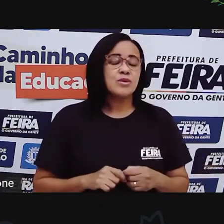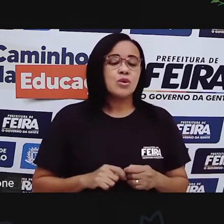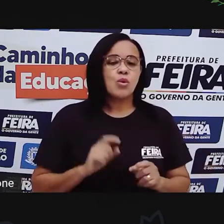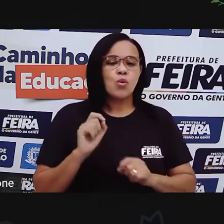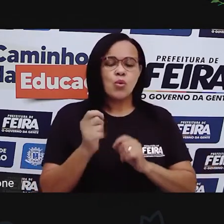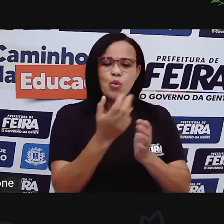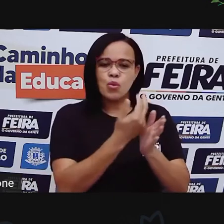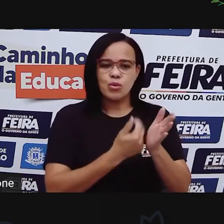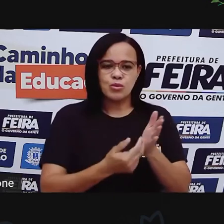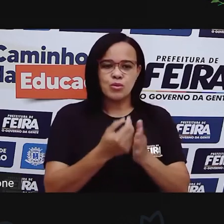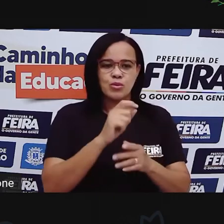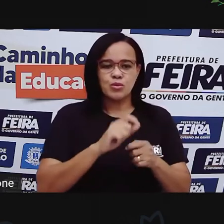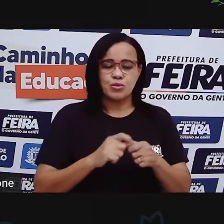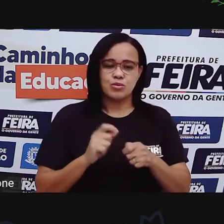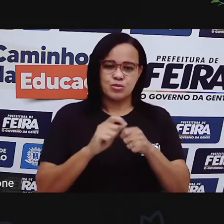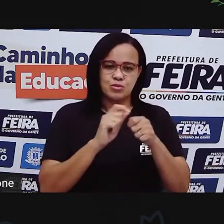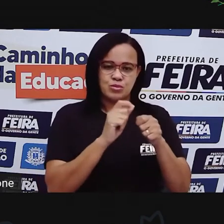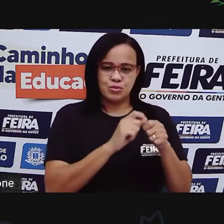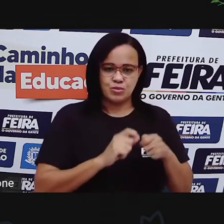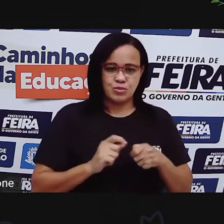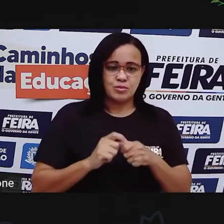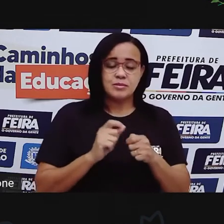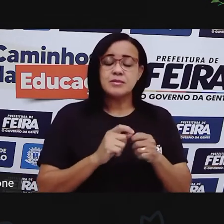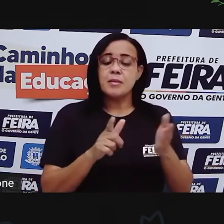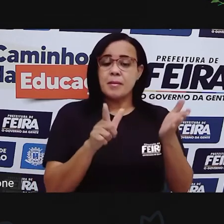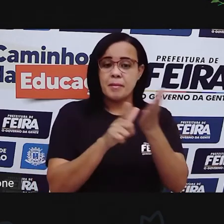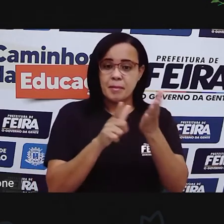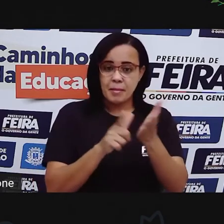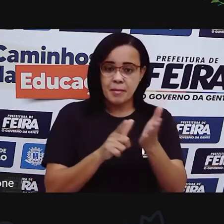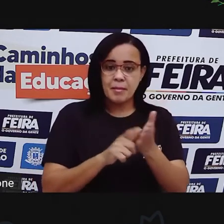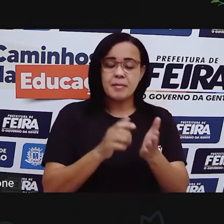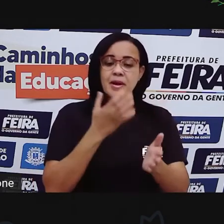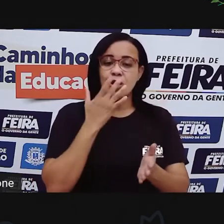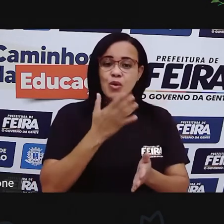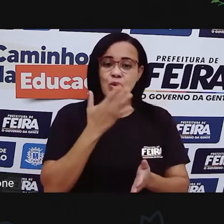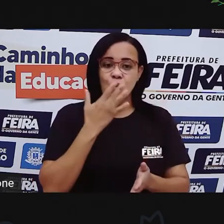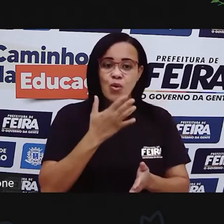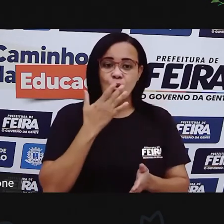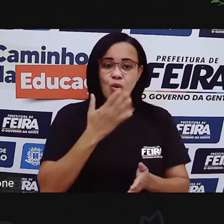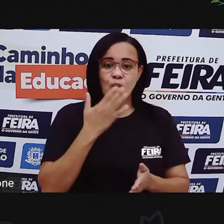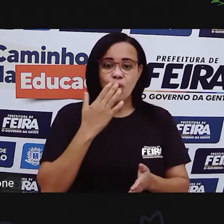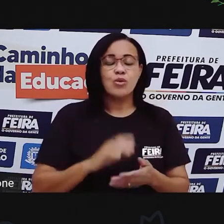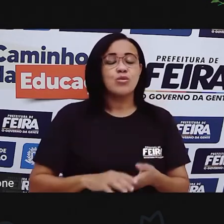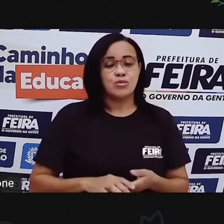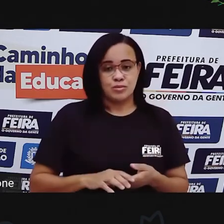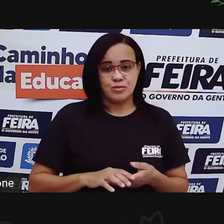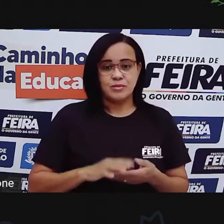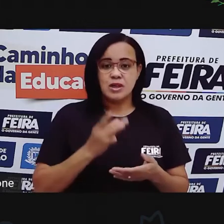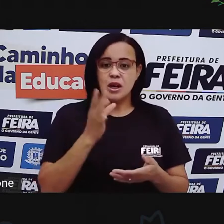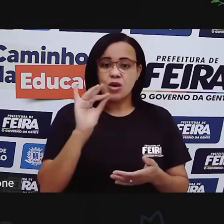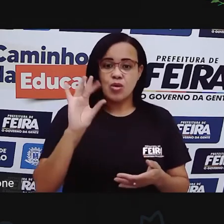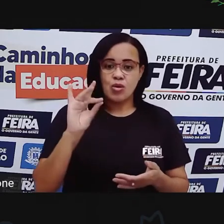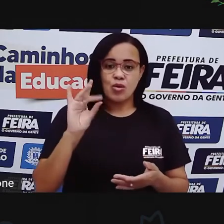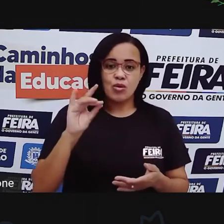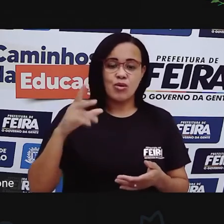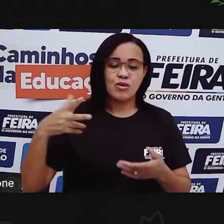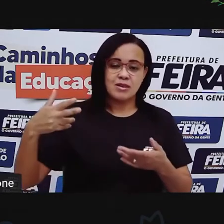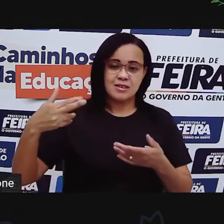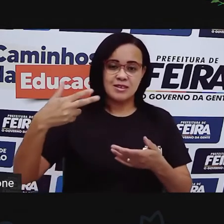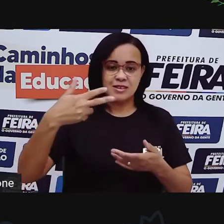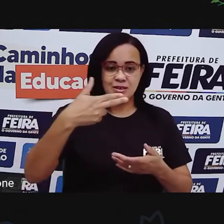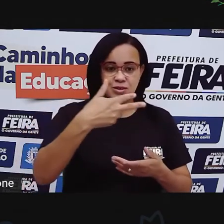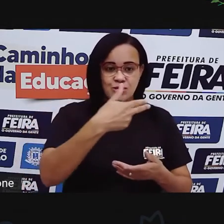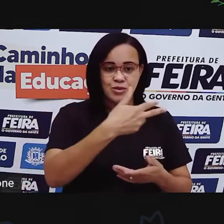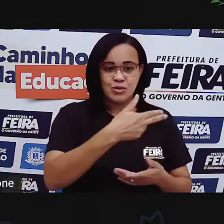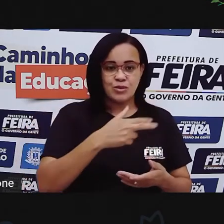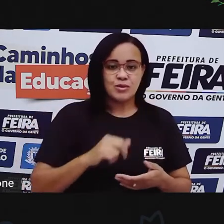Já prepara aí vários papéis coloridos, cola, tesoura, né? E se for possível, uma folha de